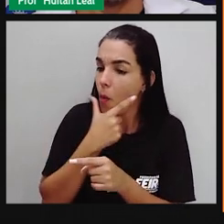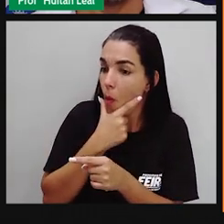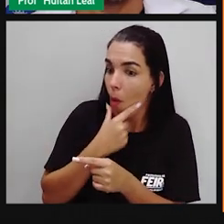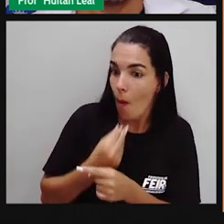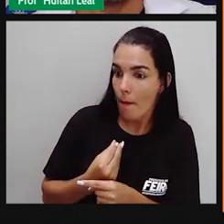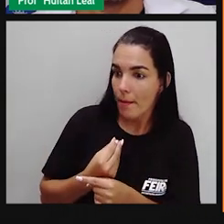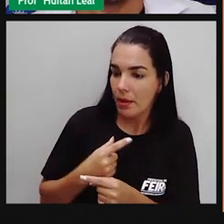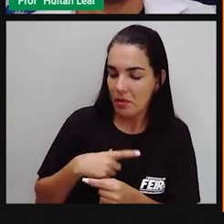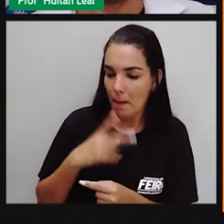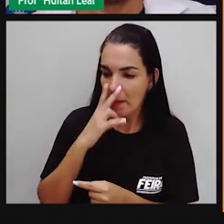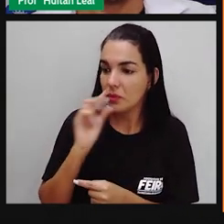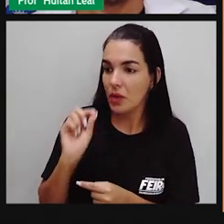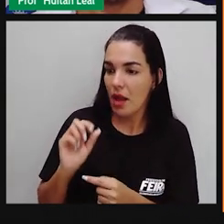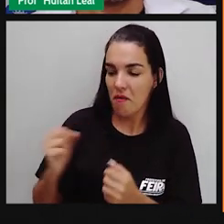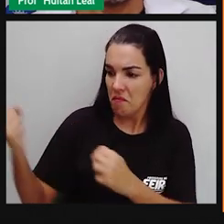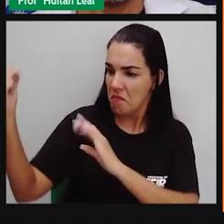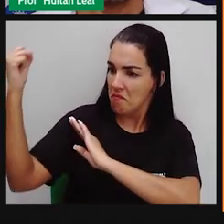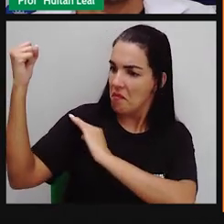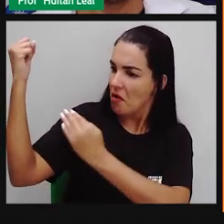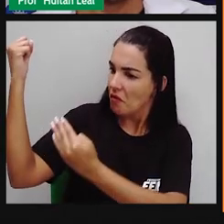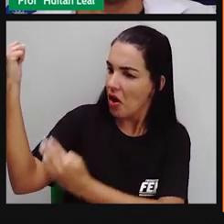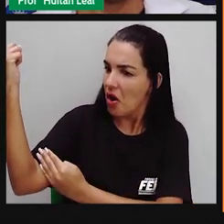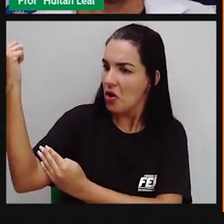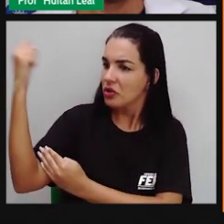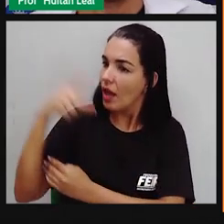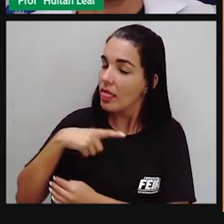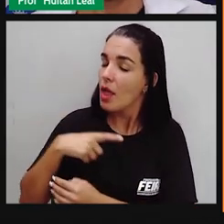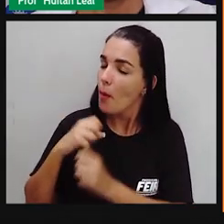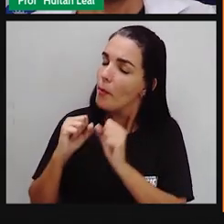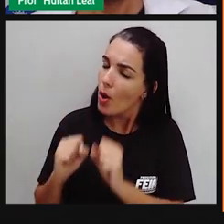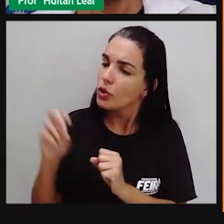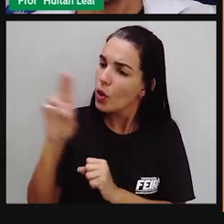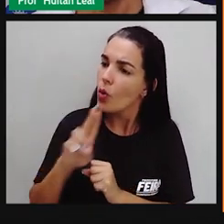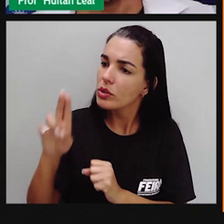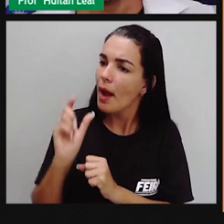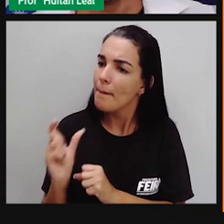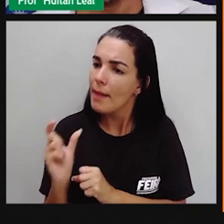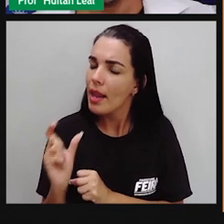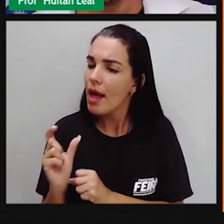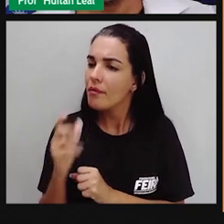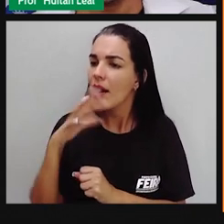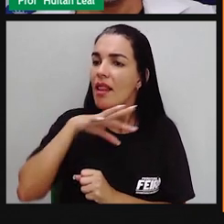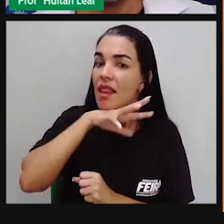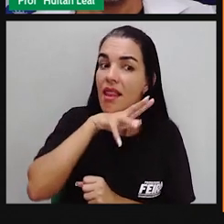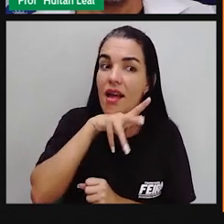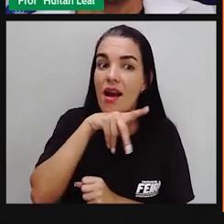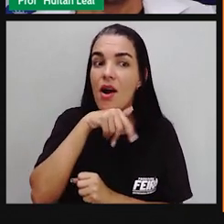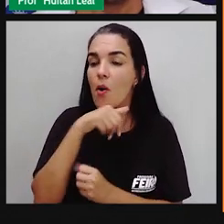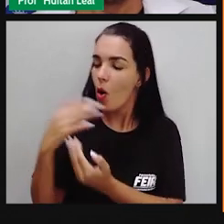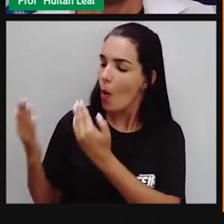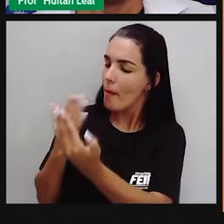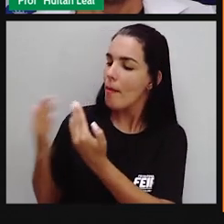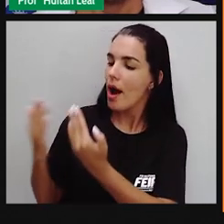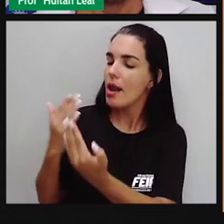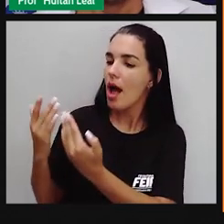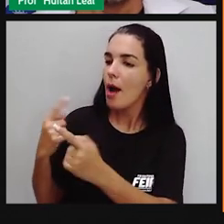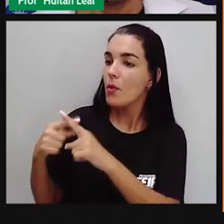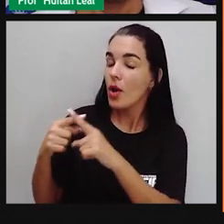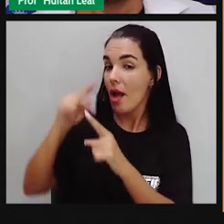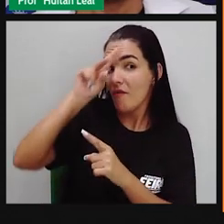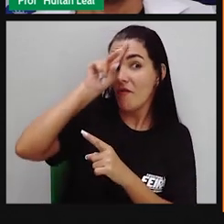pessoa robusta, forte, musculosa, e você usa essa expressão. O rapaz é forte como um leão.